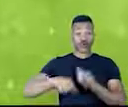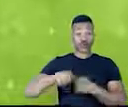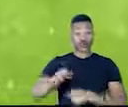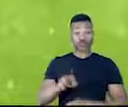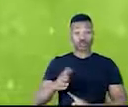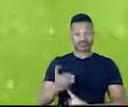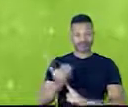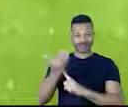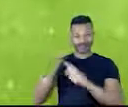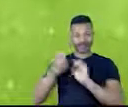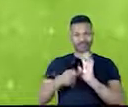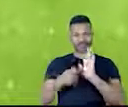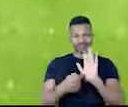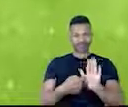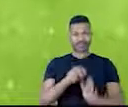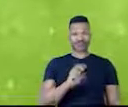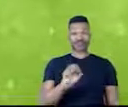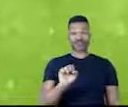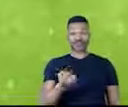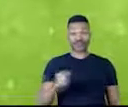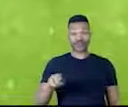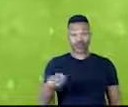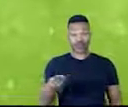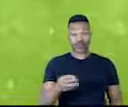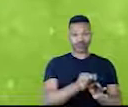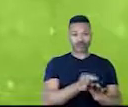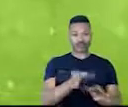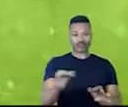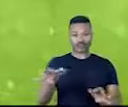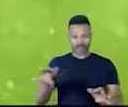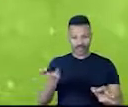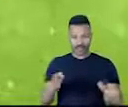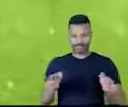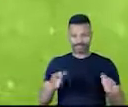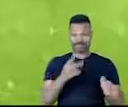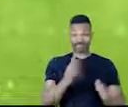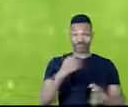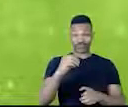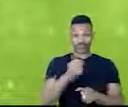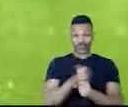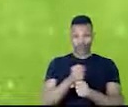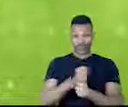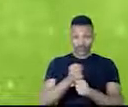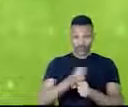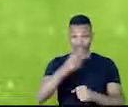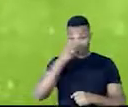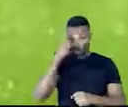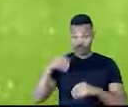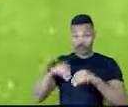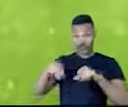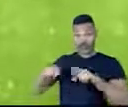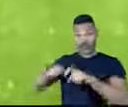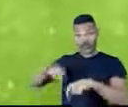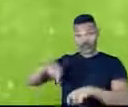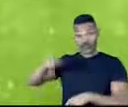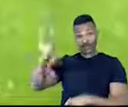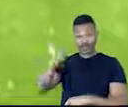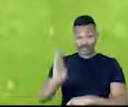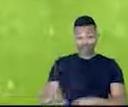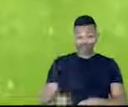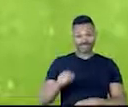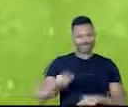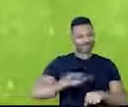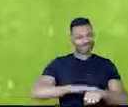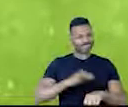mostrei aqui, 58 milhões de hectares nos últimos 20 anos. Os produtores brasileiros realmente fizeram a diferença nos últimos